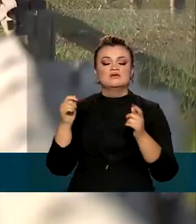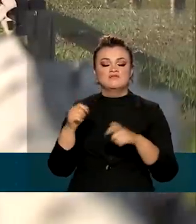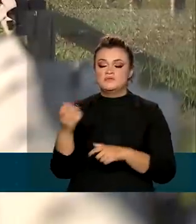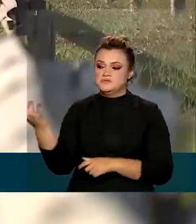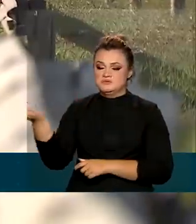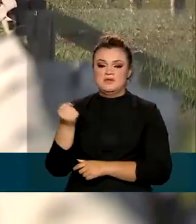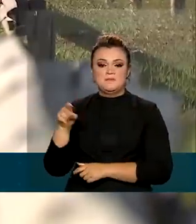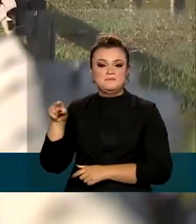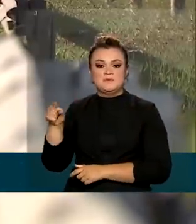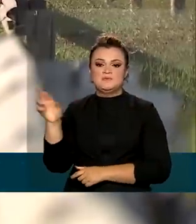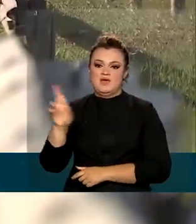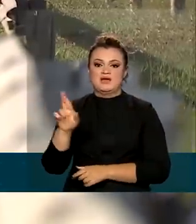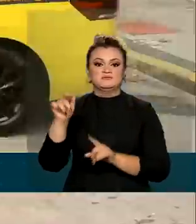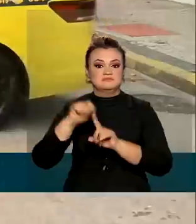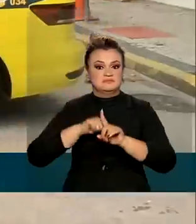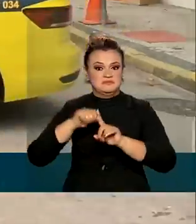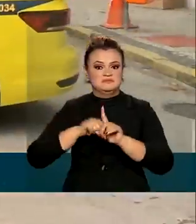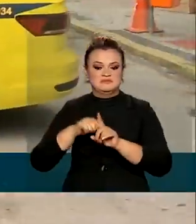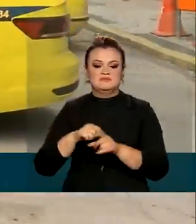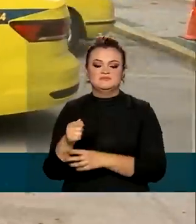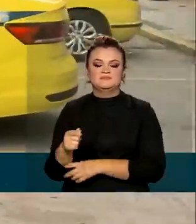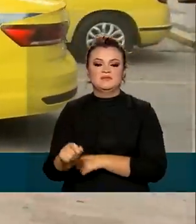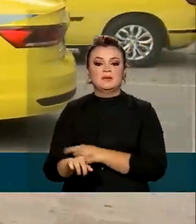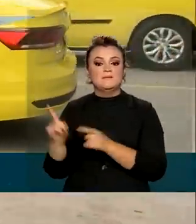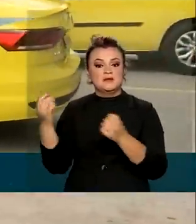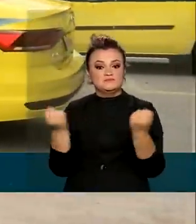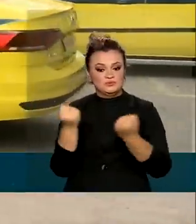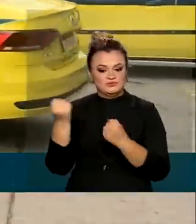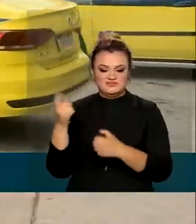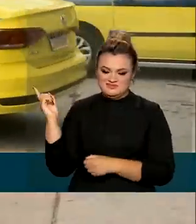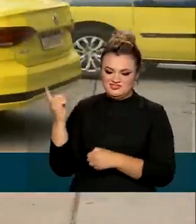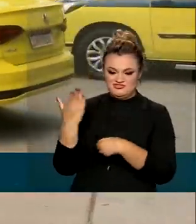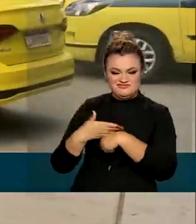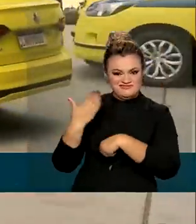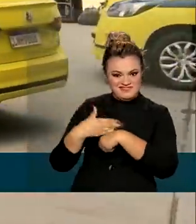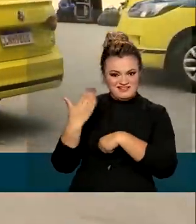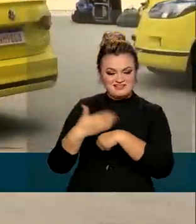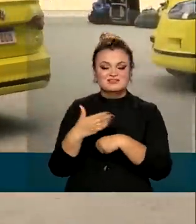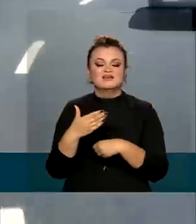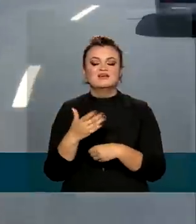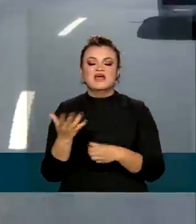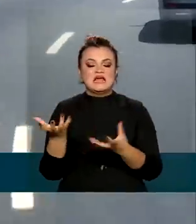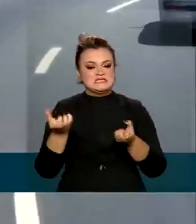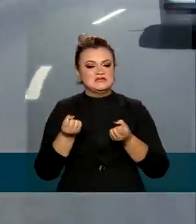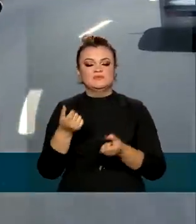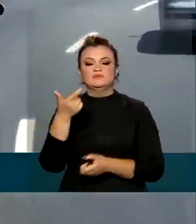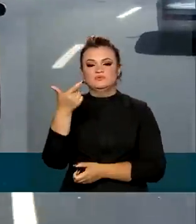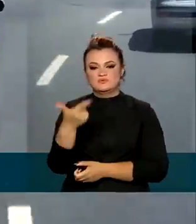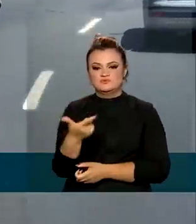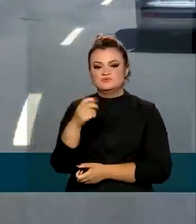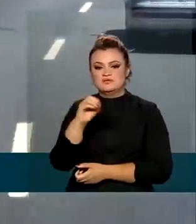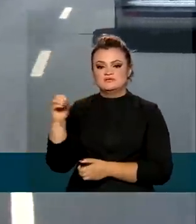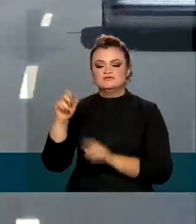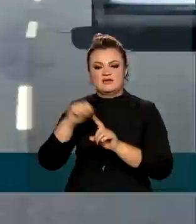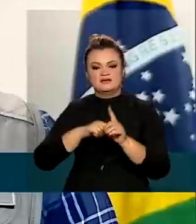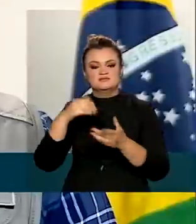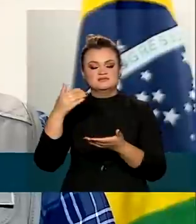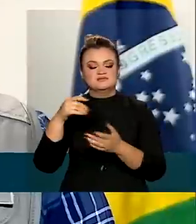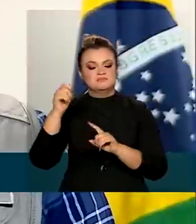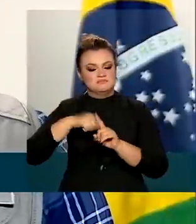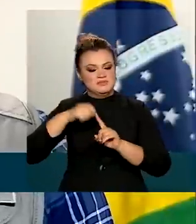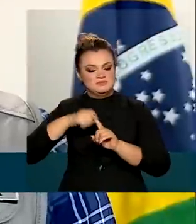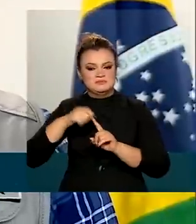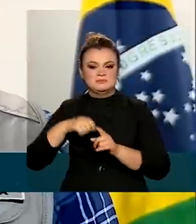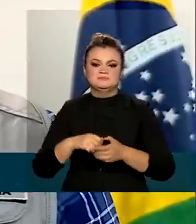receber mil reais por mês. Já os motoristas de táxi passam a receber 200 reais mensais. A